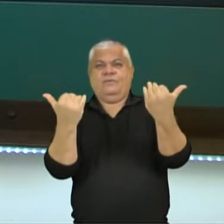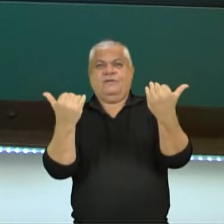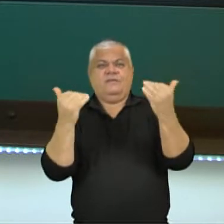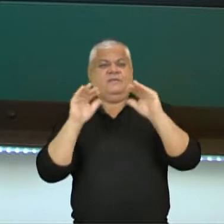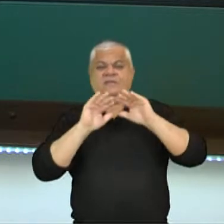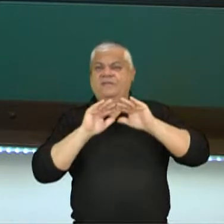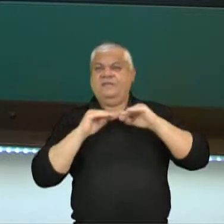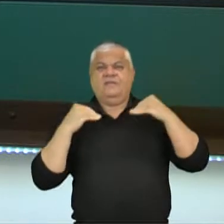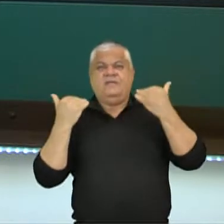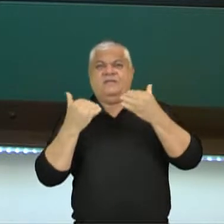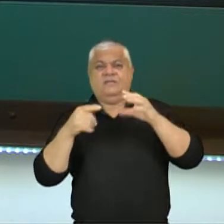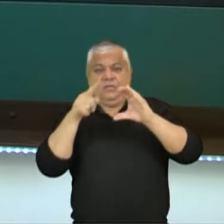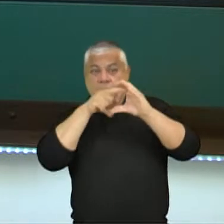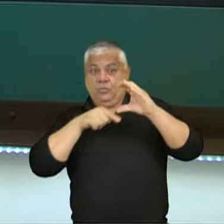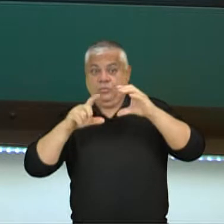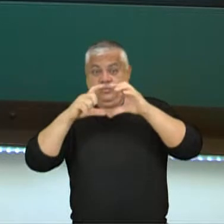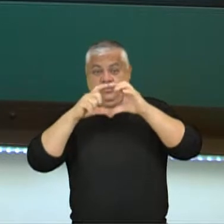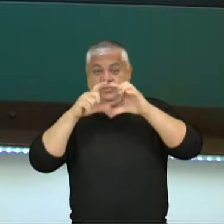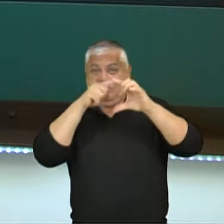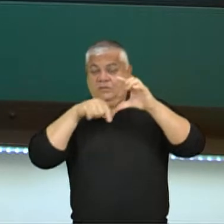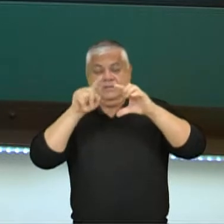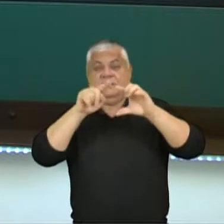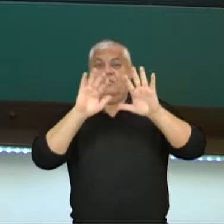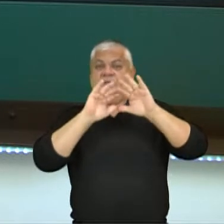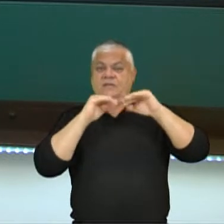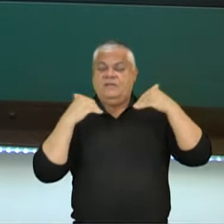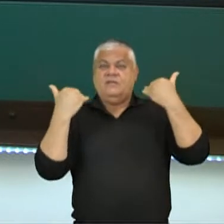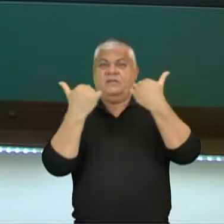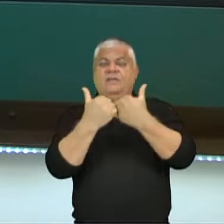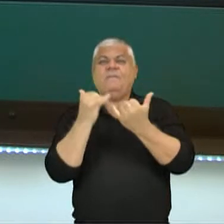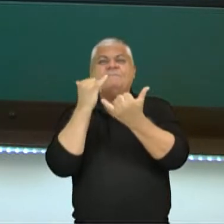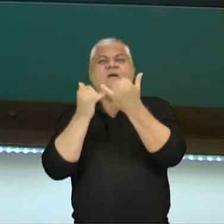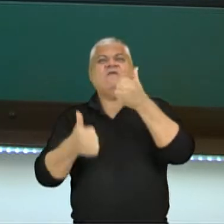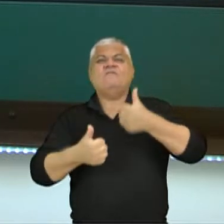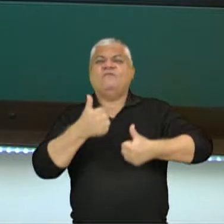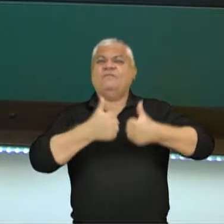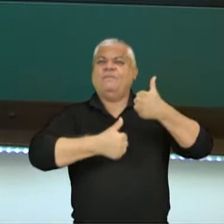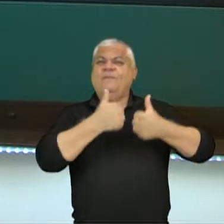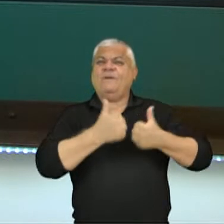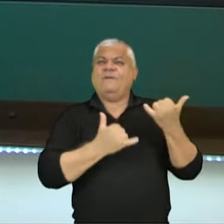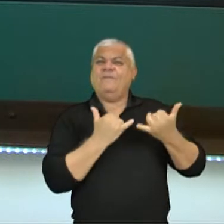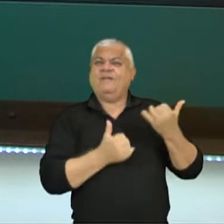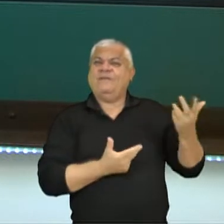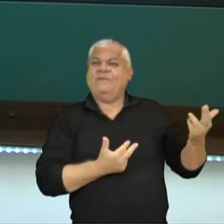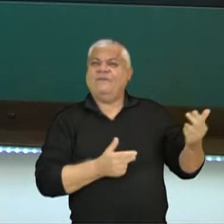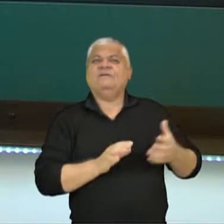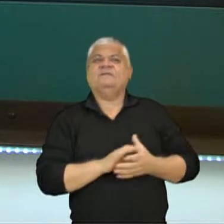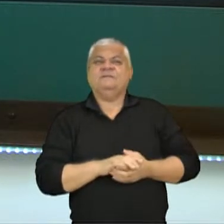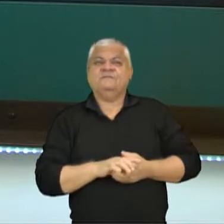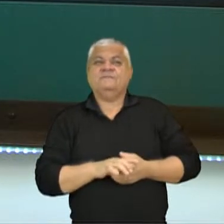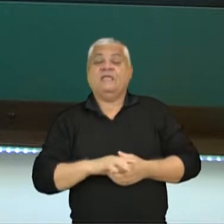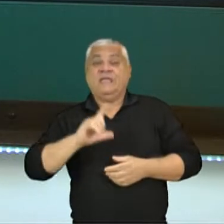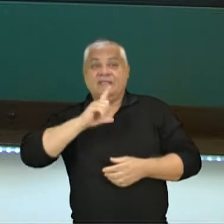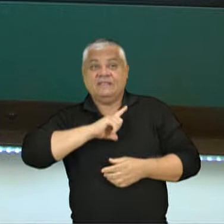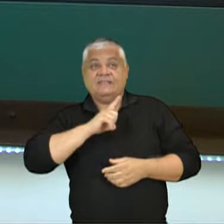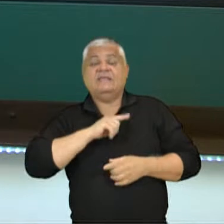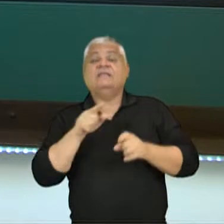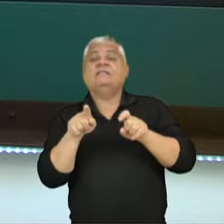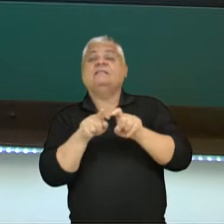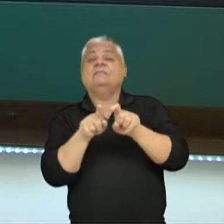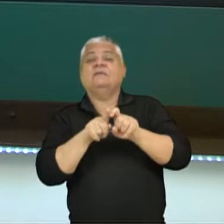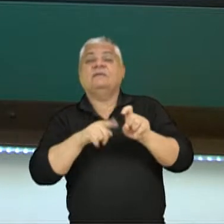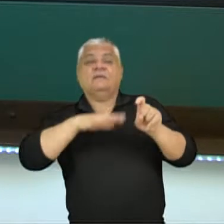É o mesmo sistema, pessoal, que nós temos nos estádios modernos hoje. É a mesma coisa. E mais uma, ele tem uma homenagem